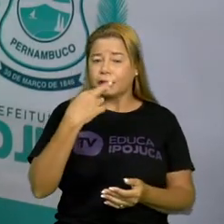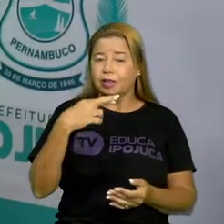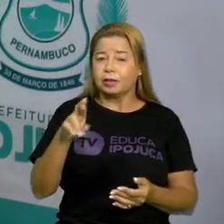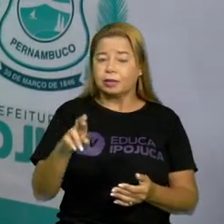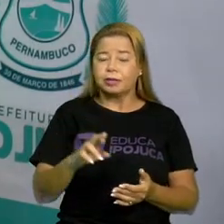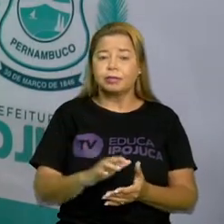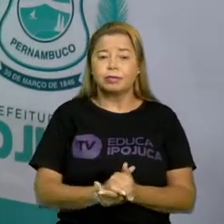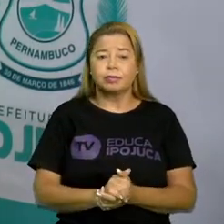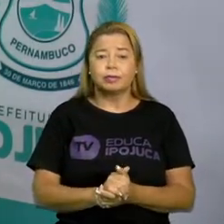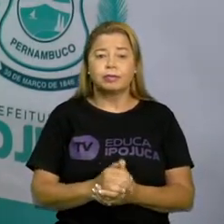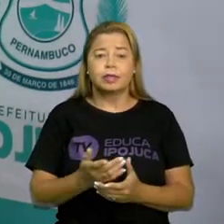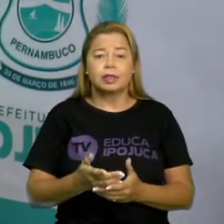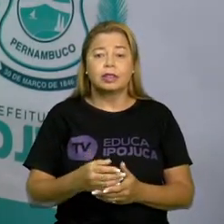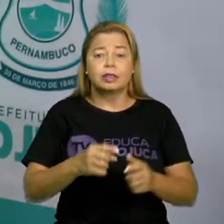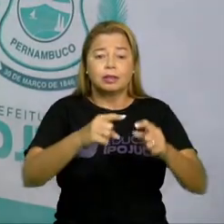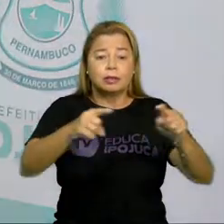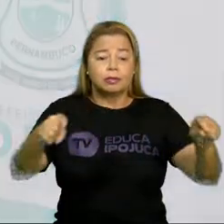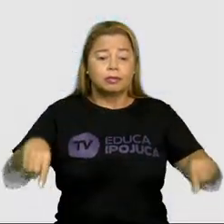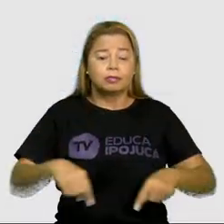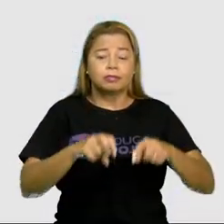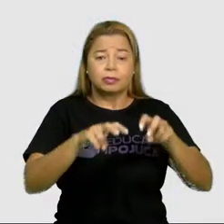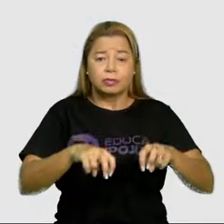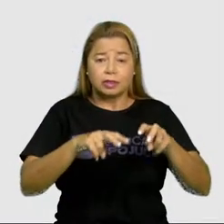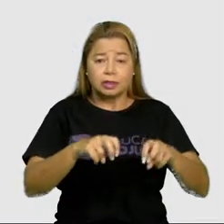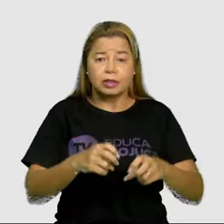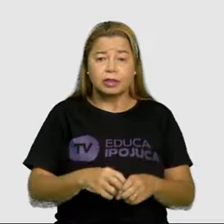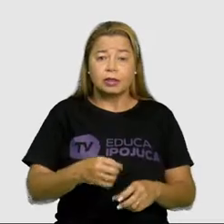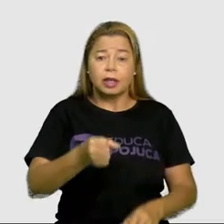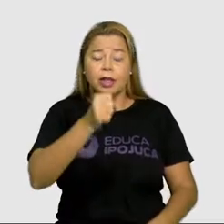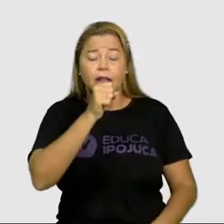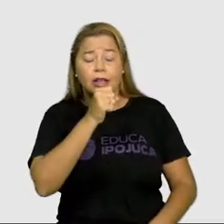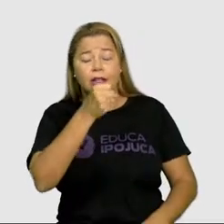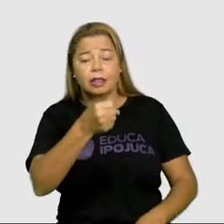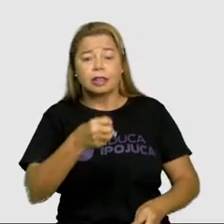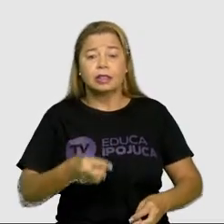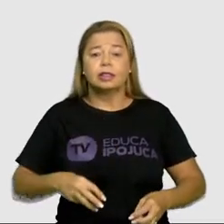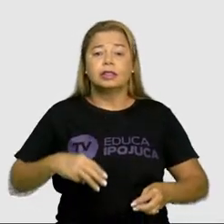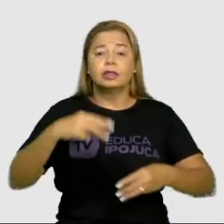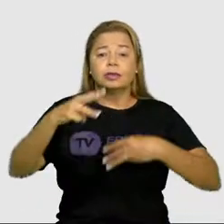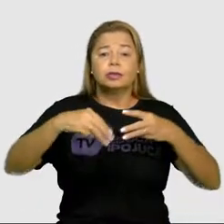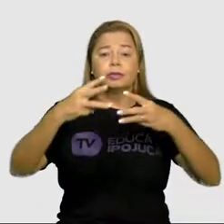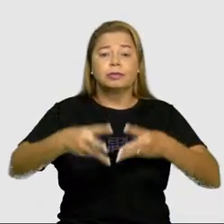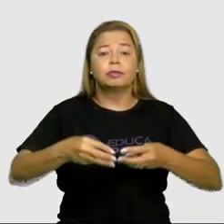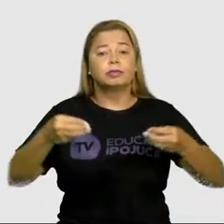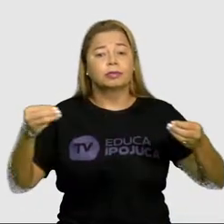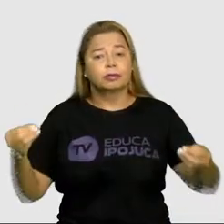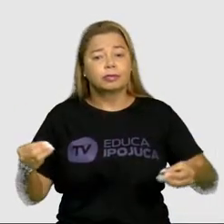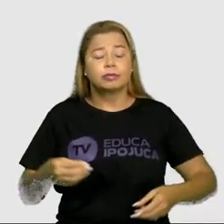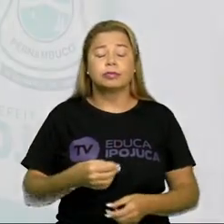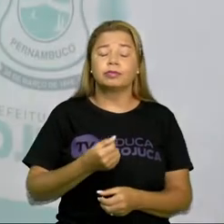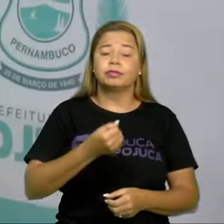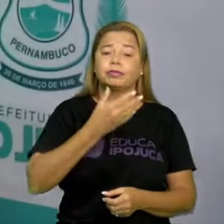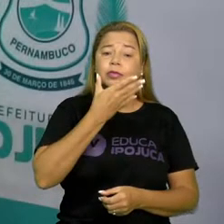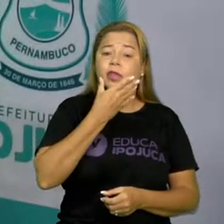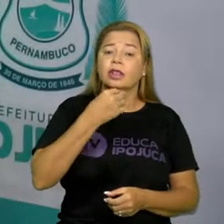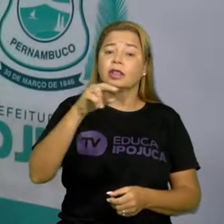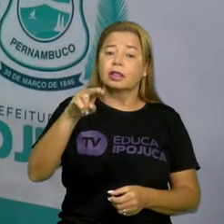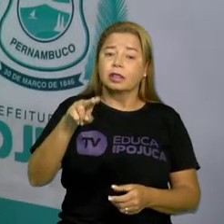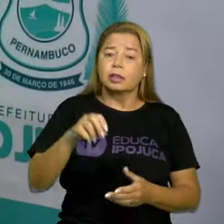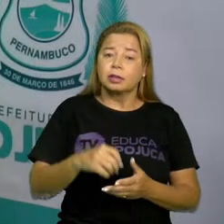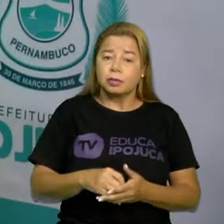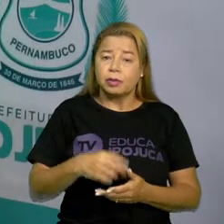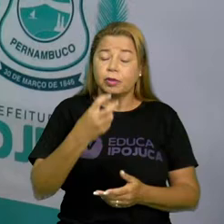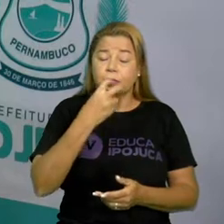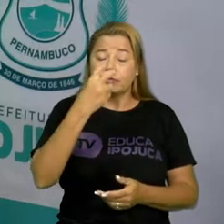a dica. Campo, cantor, macarrão, irmão. Essas tem o som nasais.